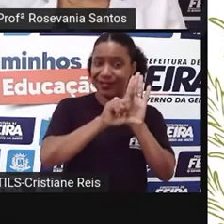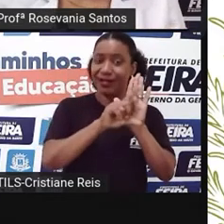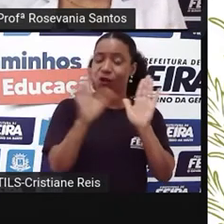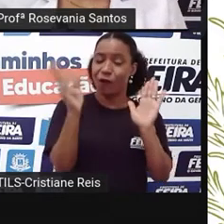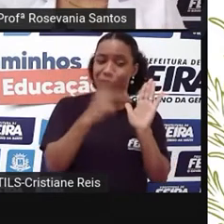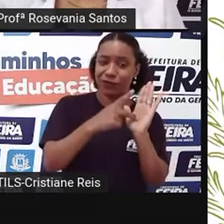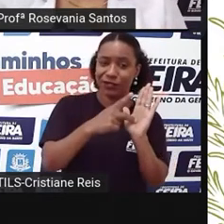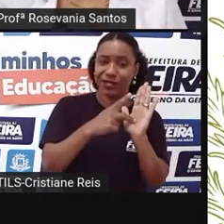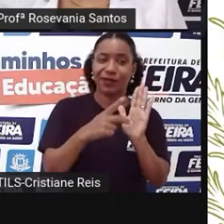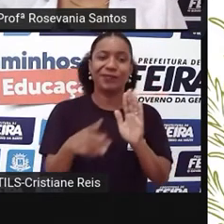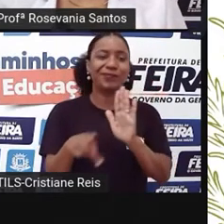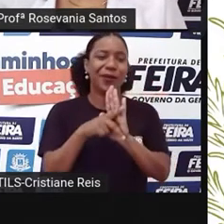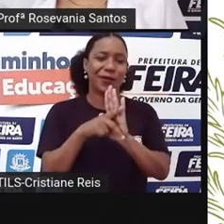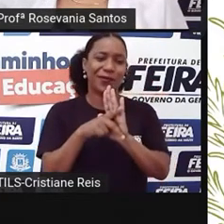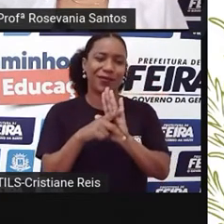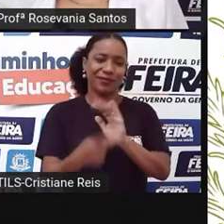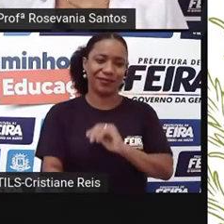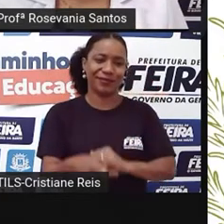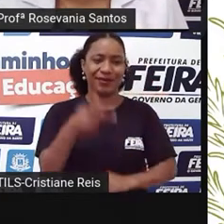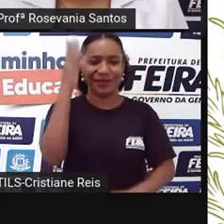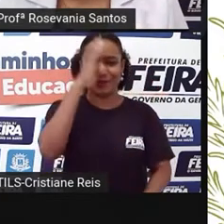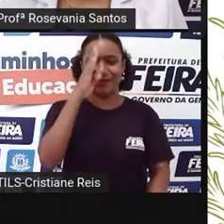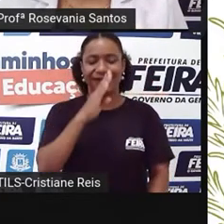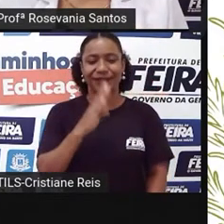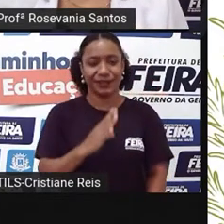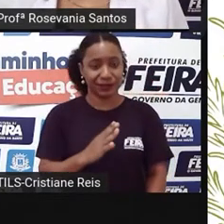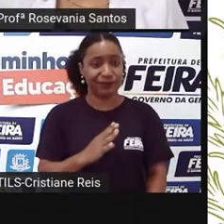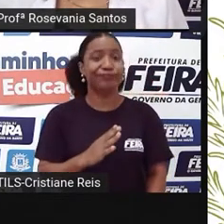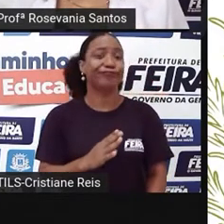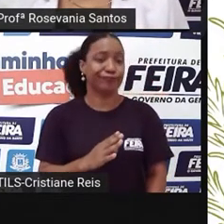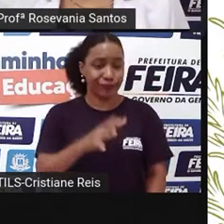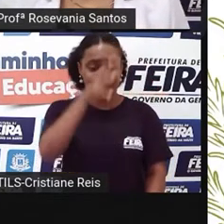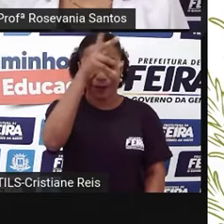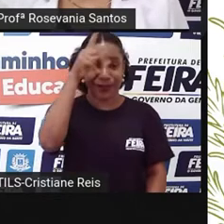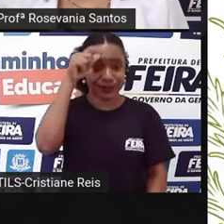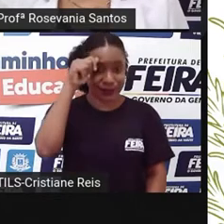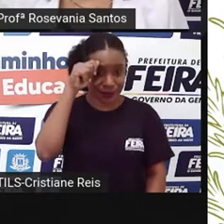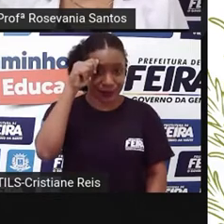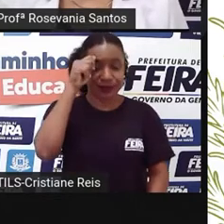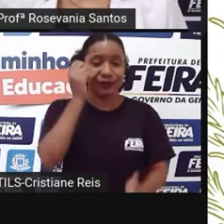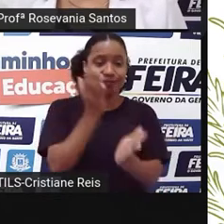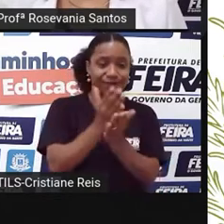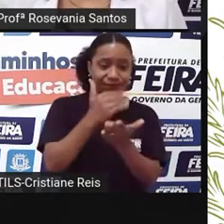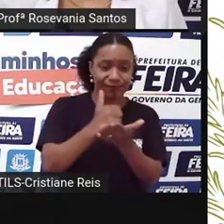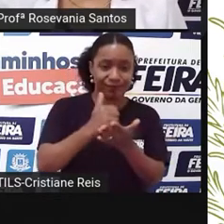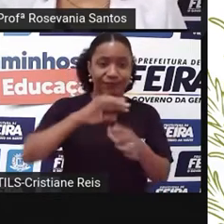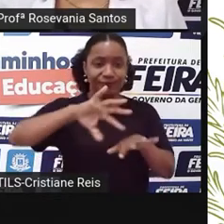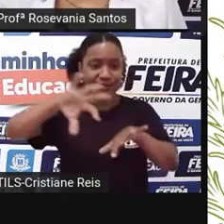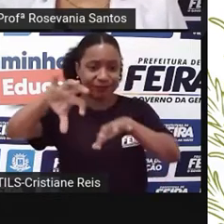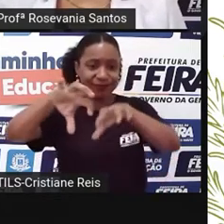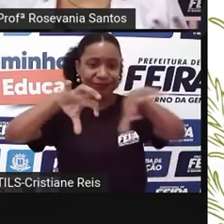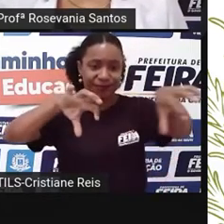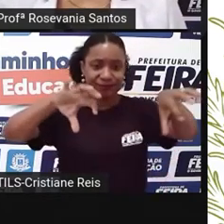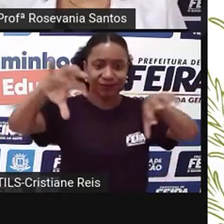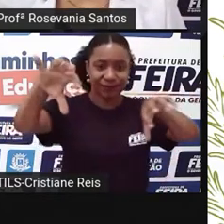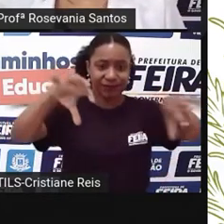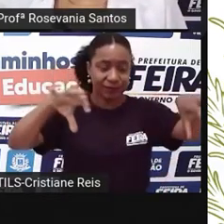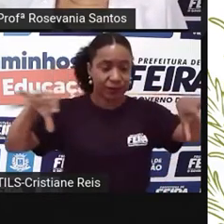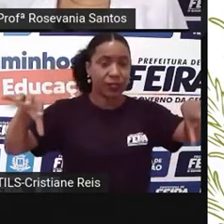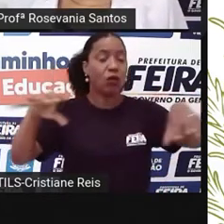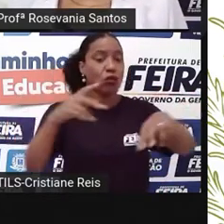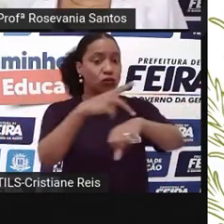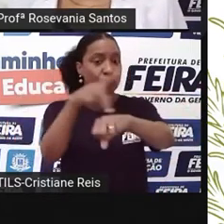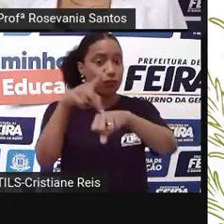pertence a outros territórios? Pertence, sim. Tem toda essa parte das Guianas, tem essa parte da Colômbia e da Argentina.